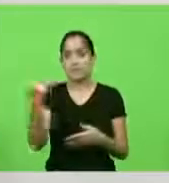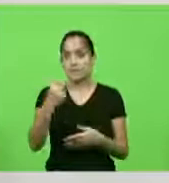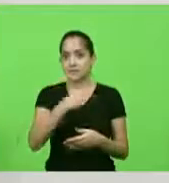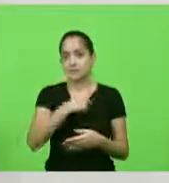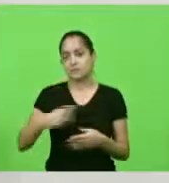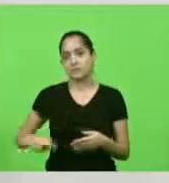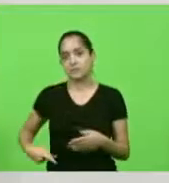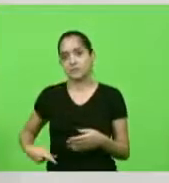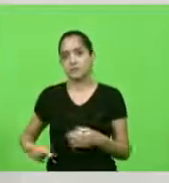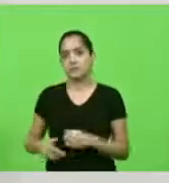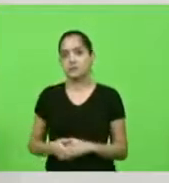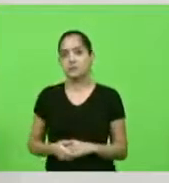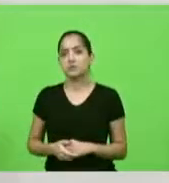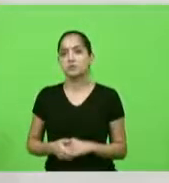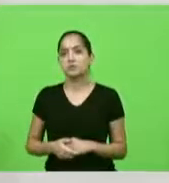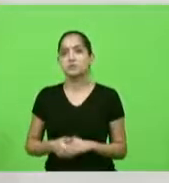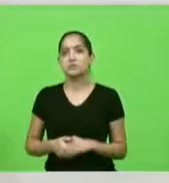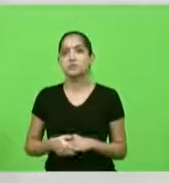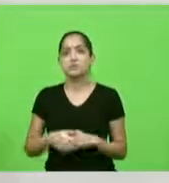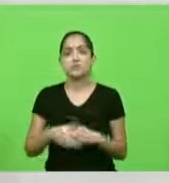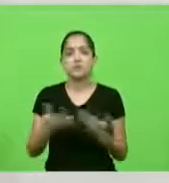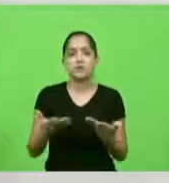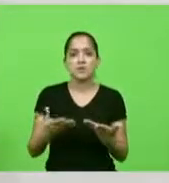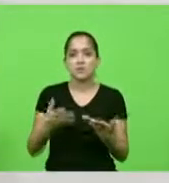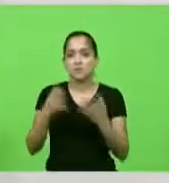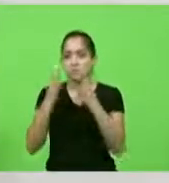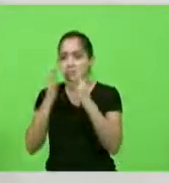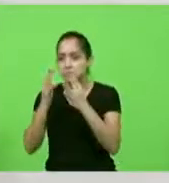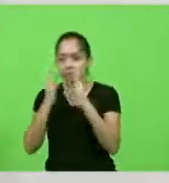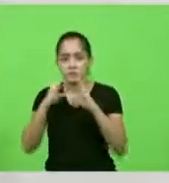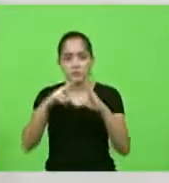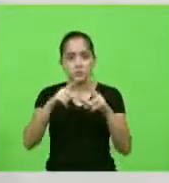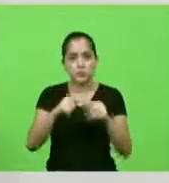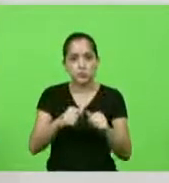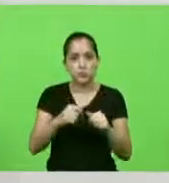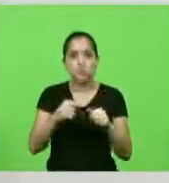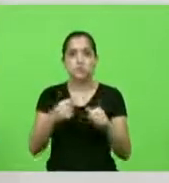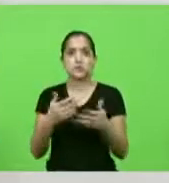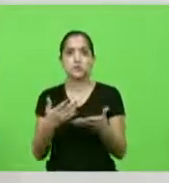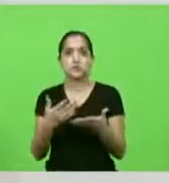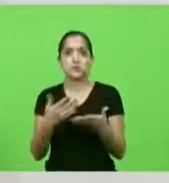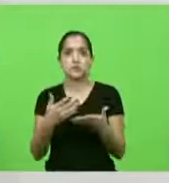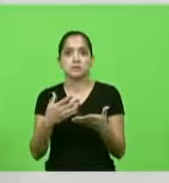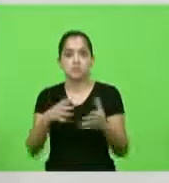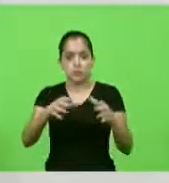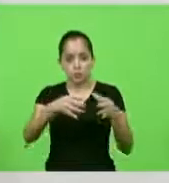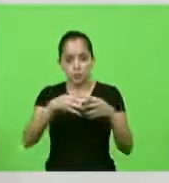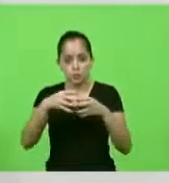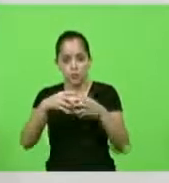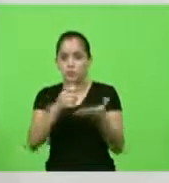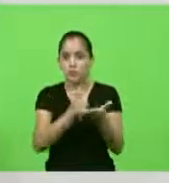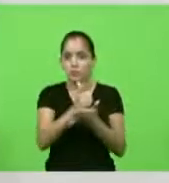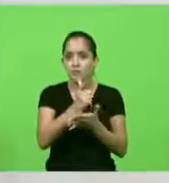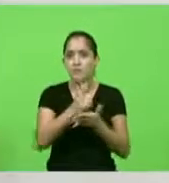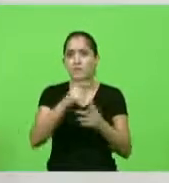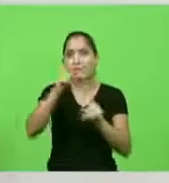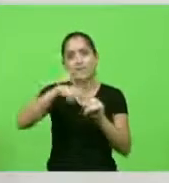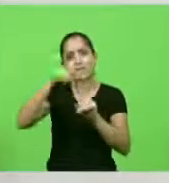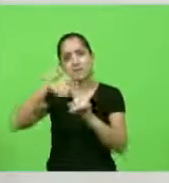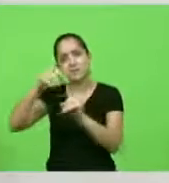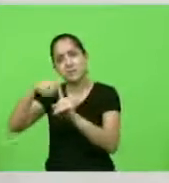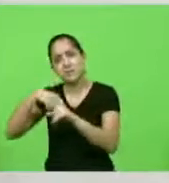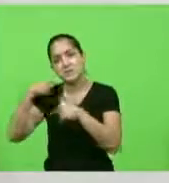ouvimos todos os envolvidos na compra foram meses de trabalho exaustivo